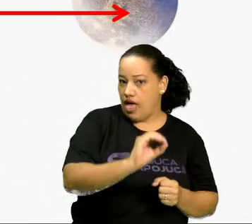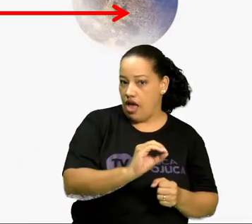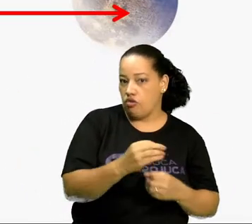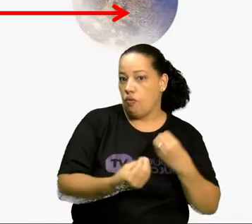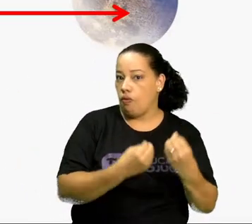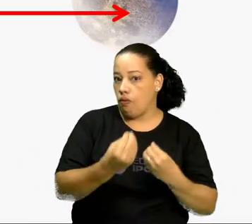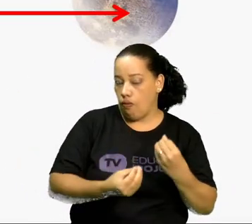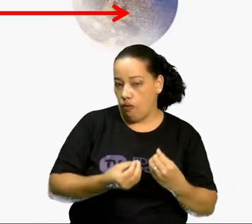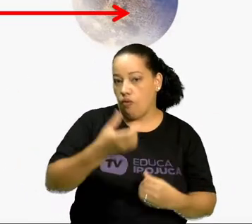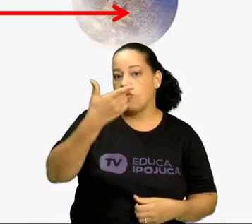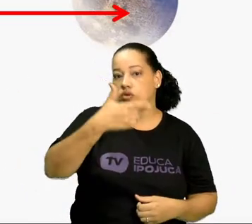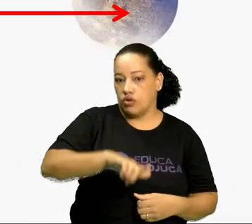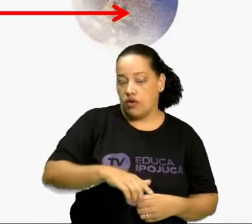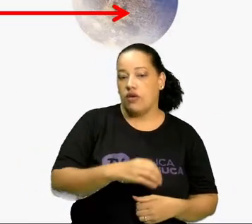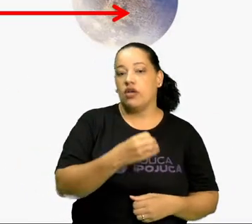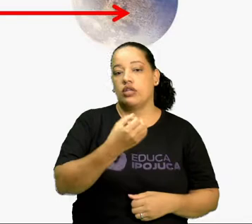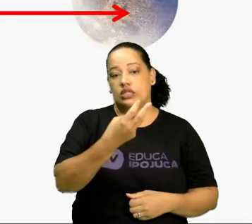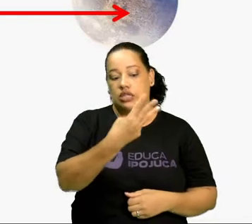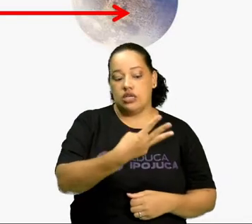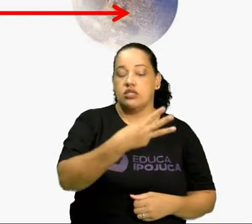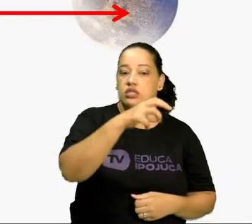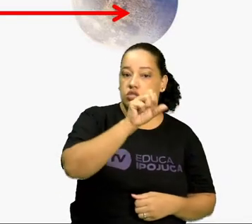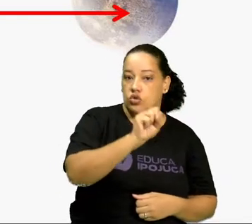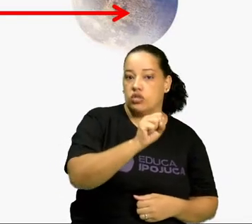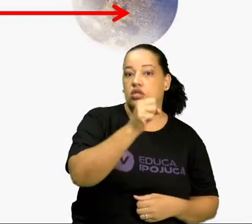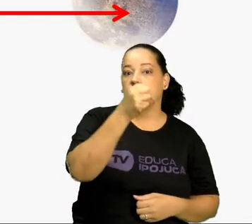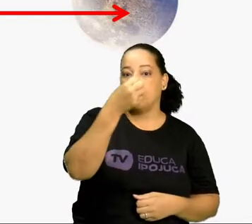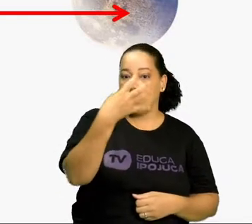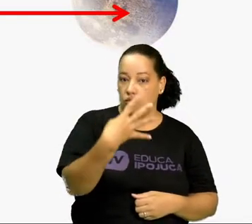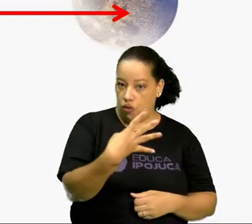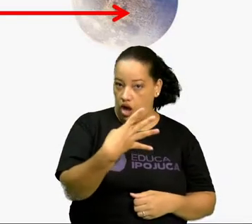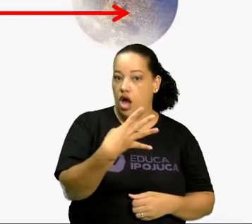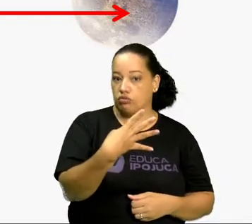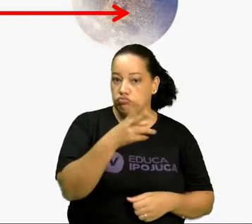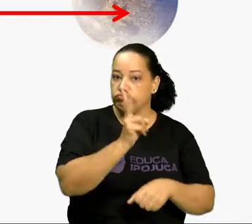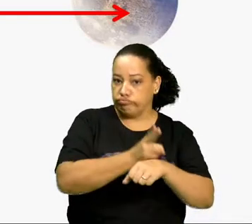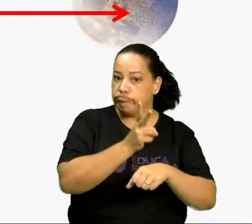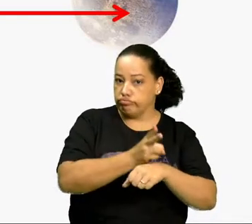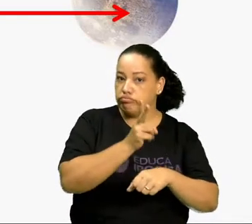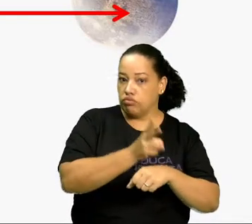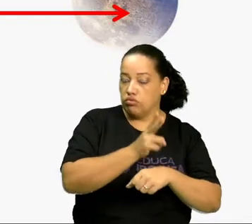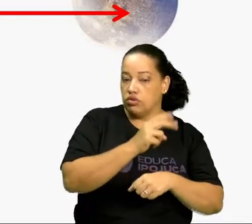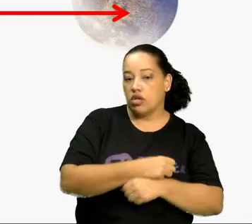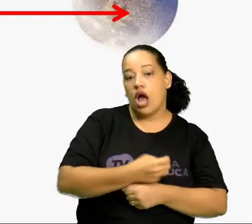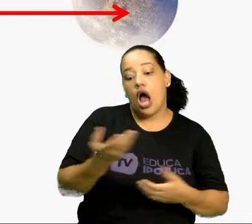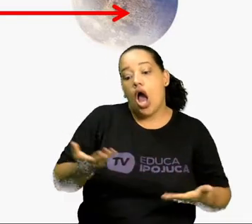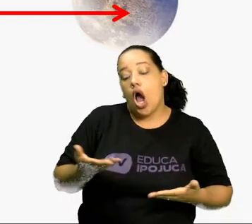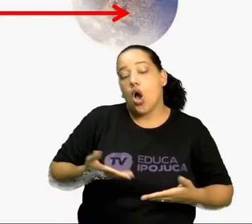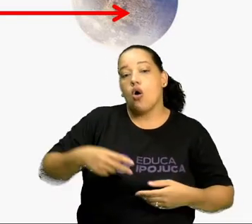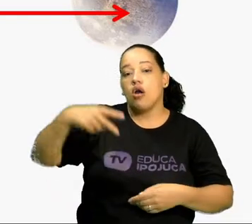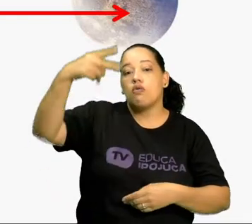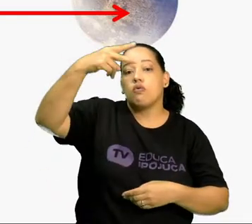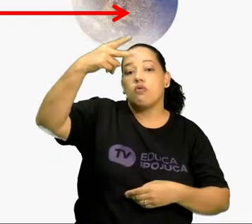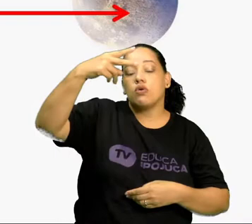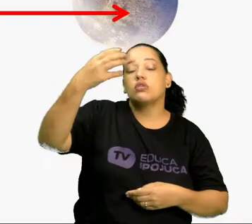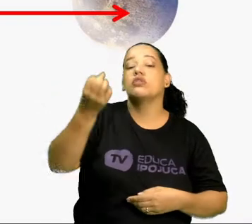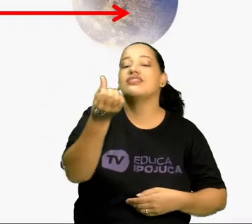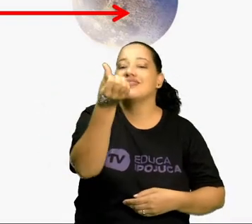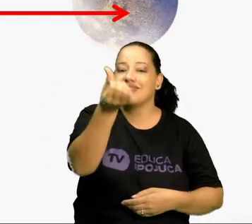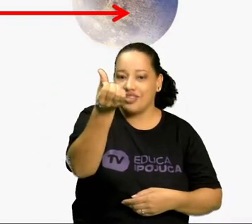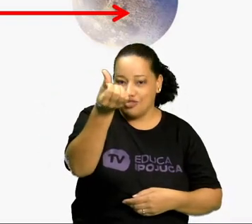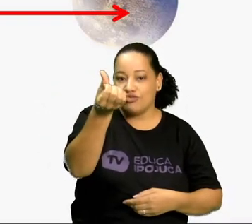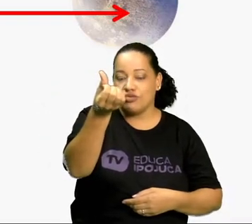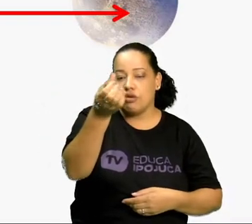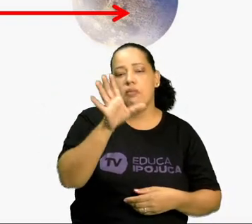Repetiu 384 vezes 10. E o expoente será 6. Mais uma